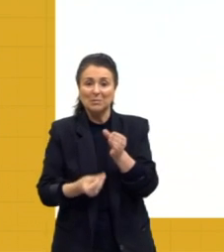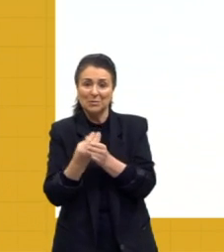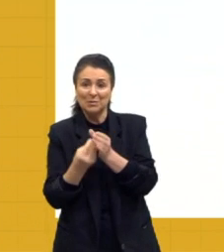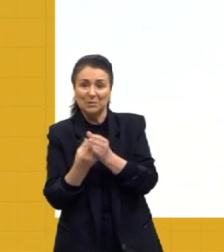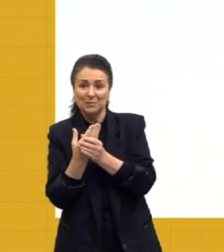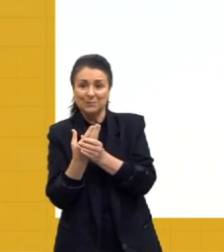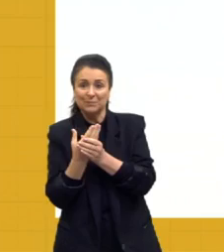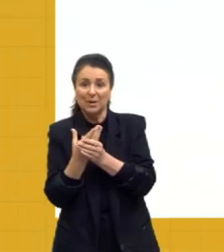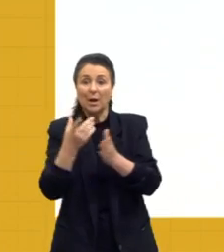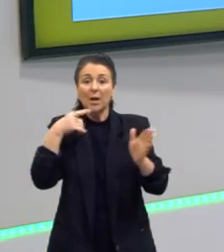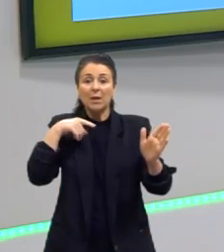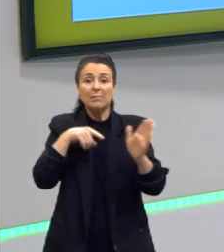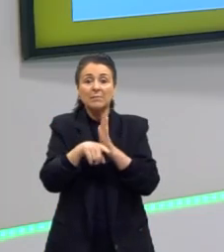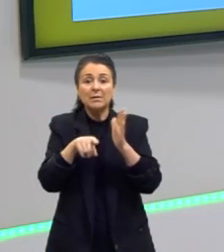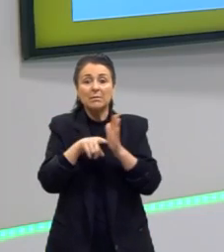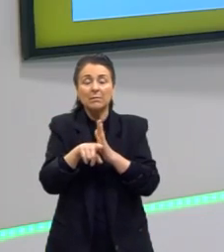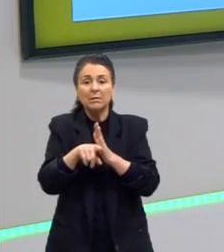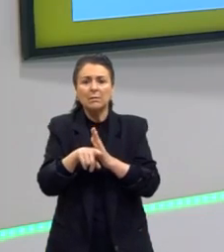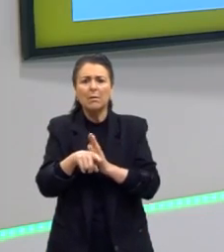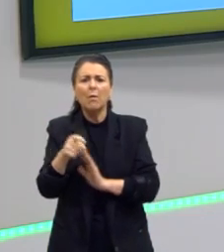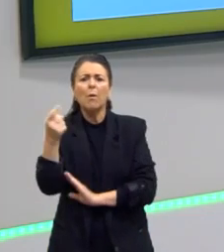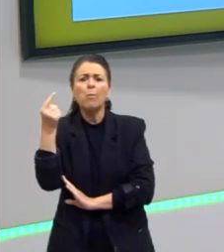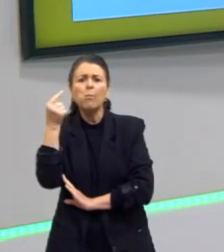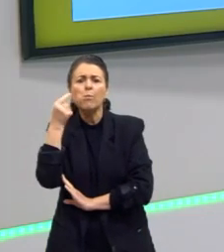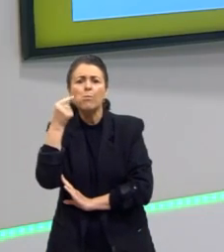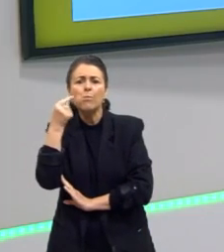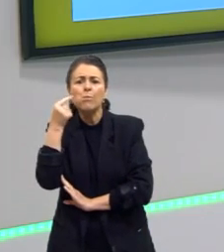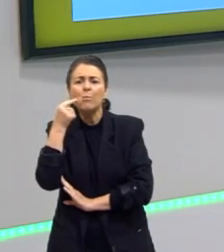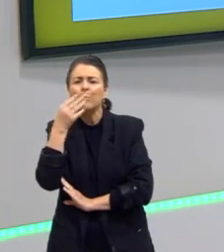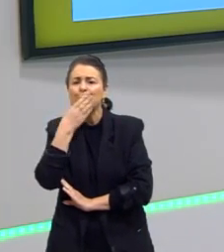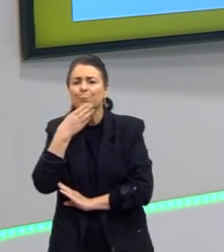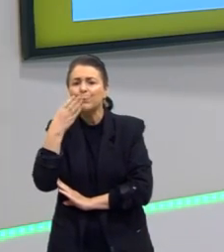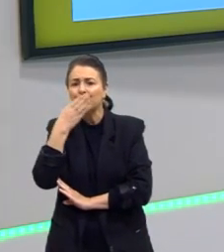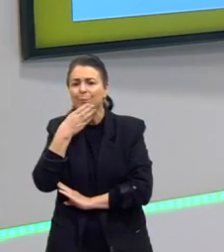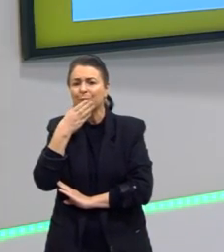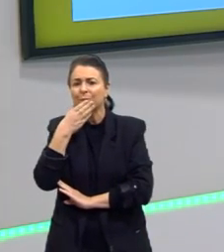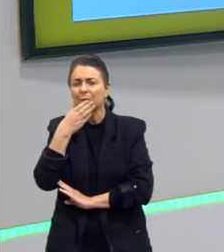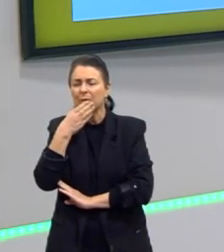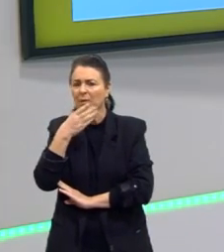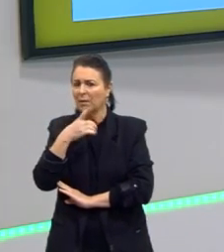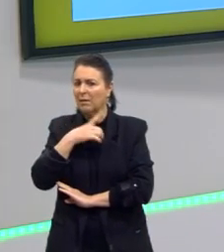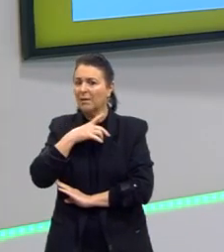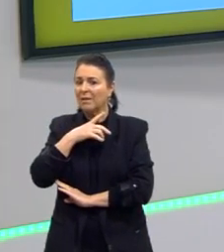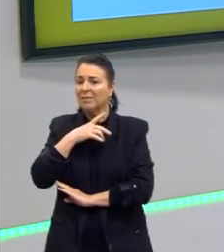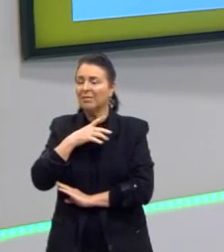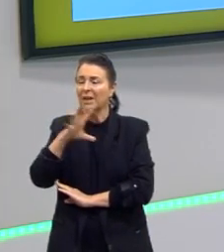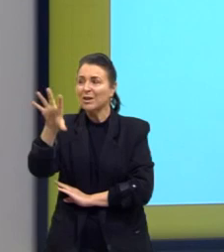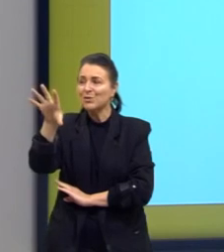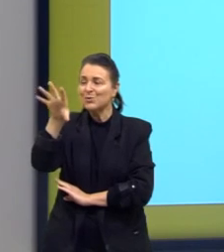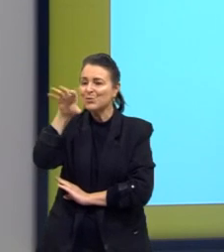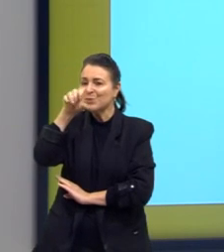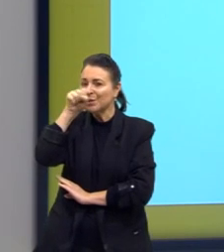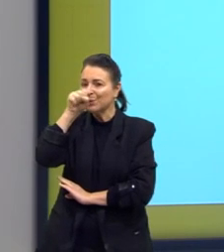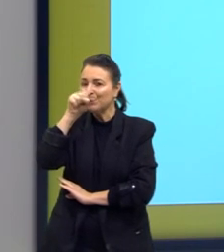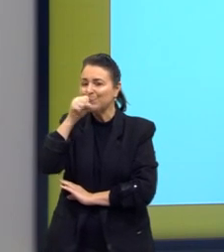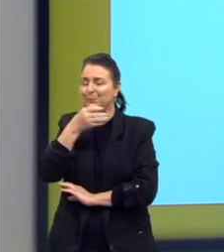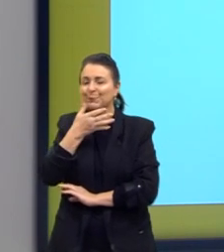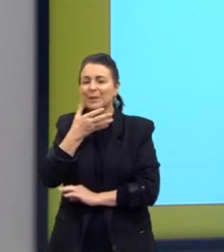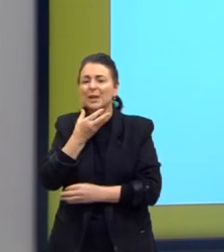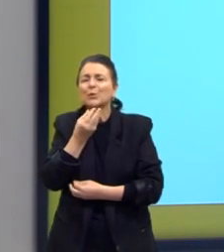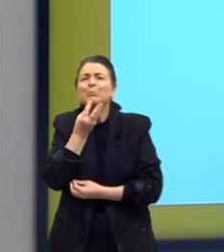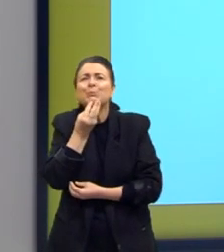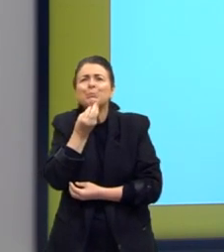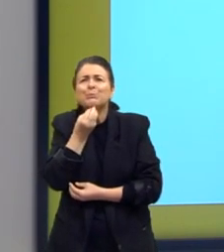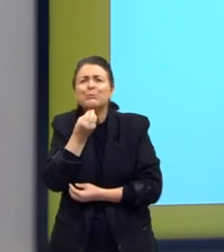Bom, e a pergunta inicial sobre as balas. Será que as balas com cheiro e sabor de fruta, elas são feitas